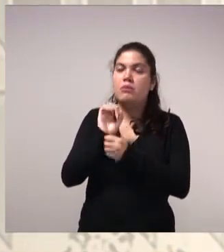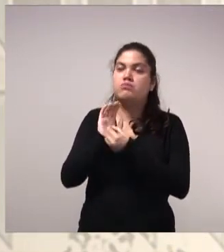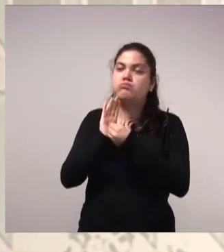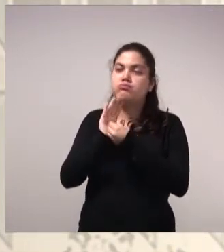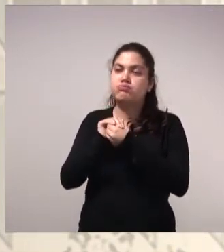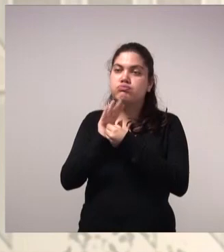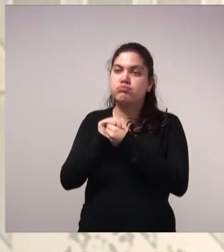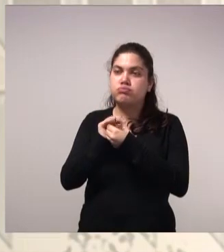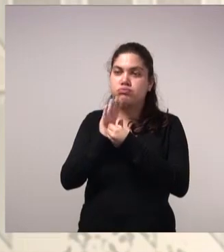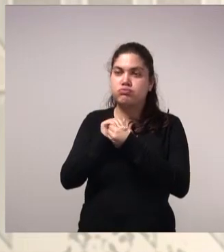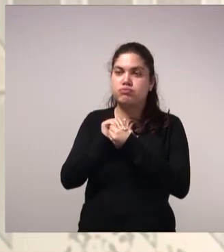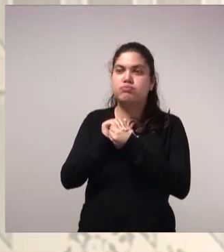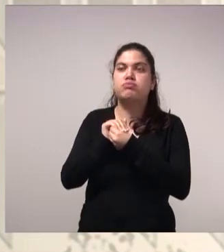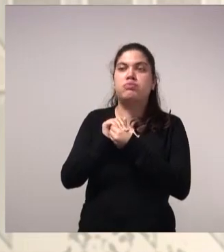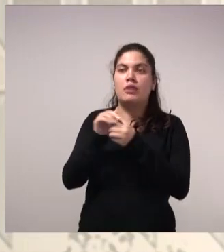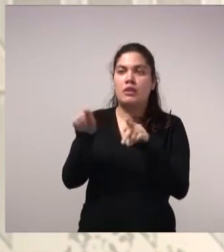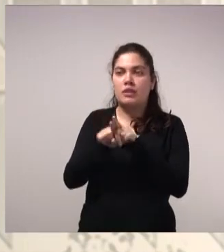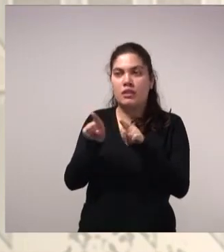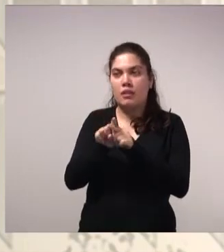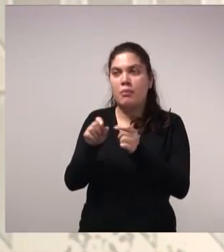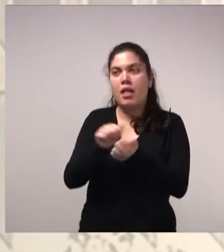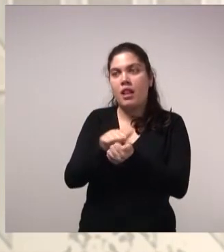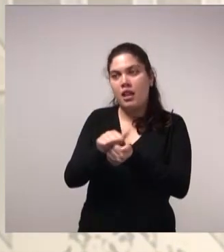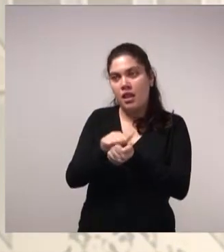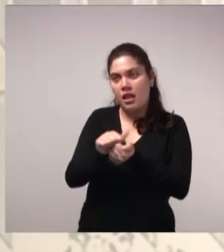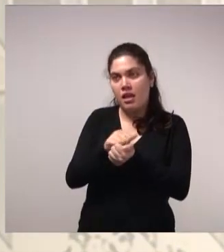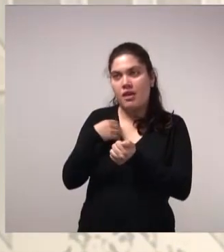e lavagem de roupas.